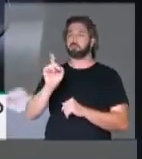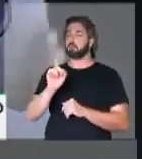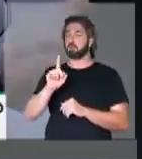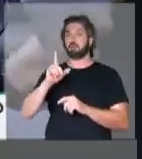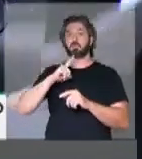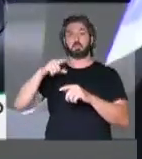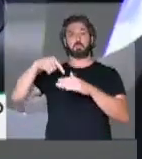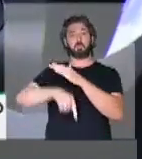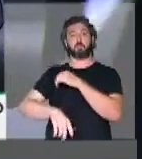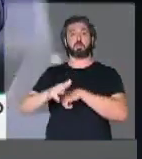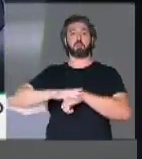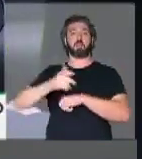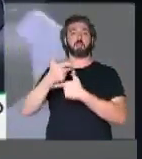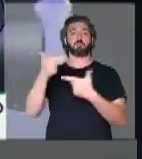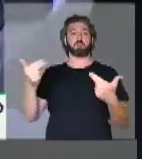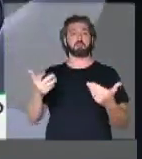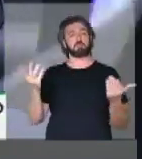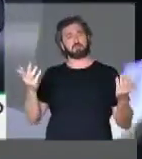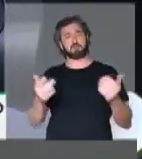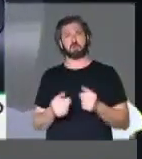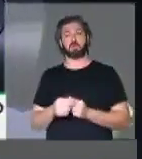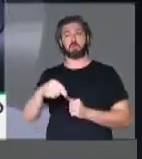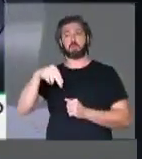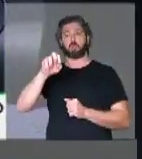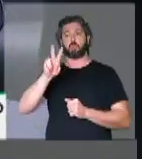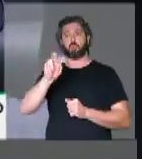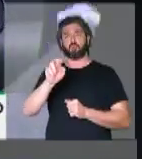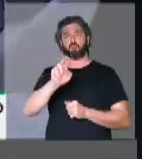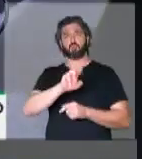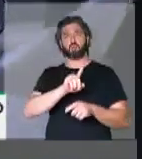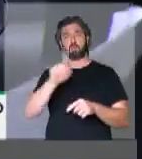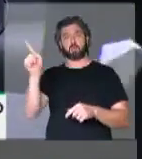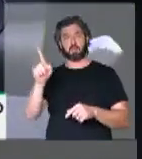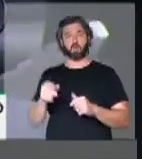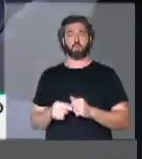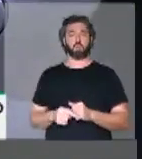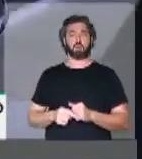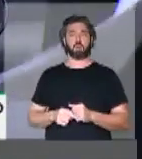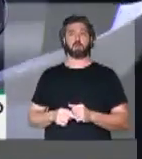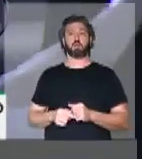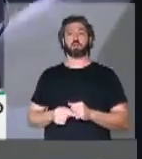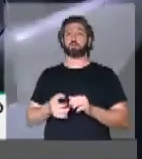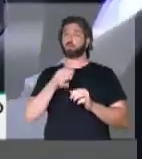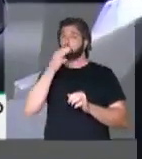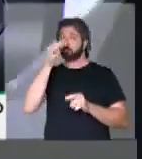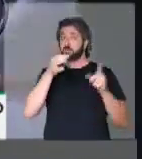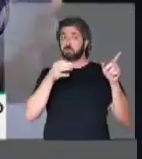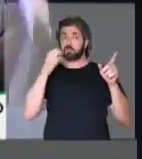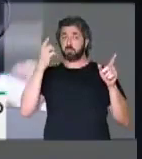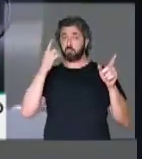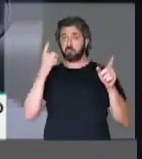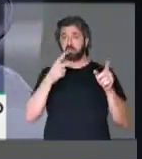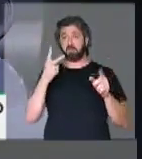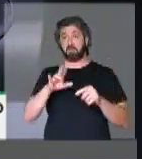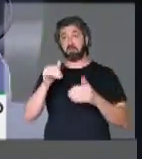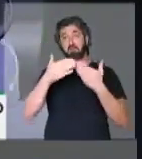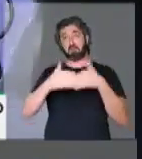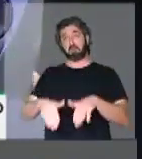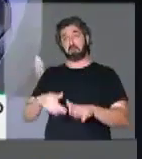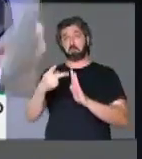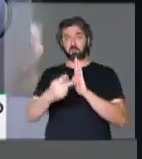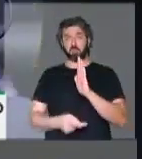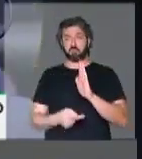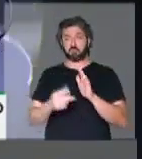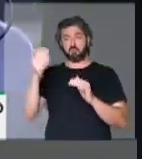O programa vai muito além disso. Então, presidente, o novo orienta não e o novo sugere que os demais partidos que estão dizendo que isso desmantela o